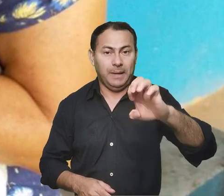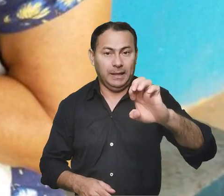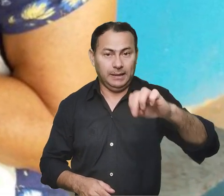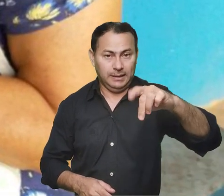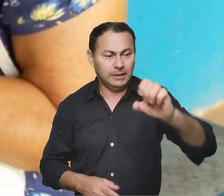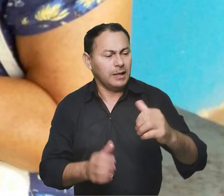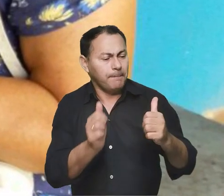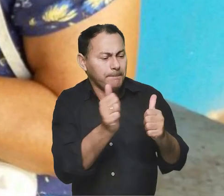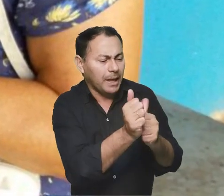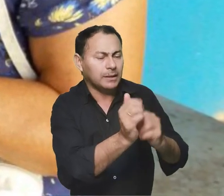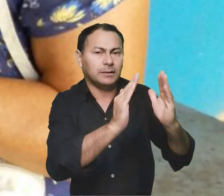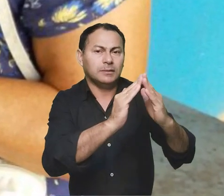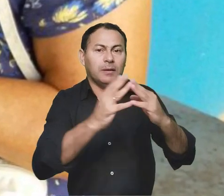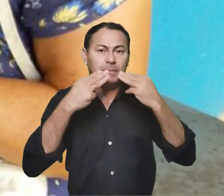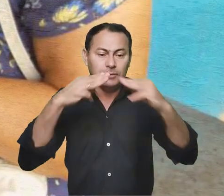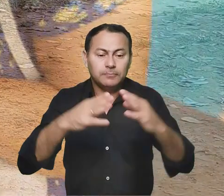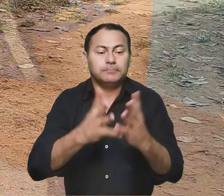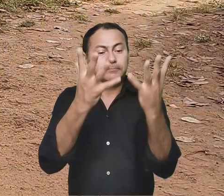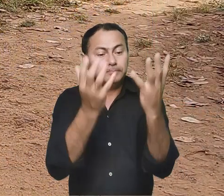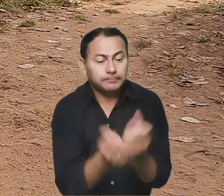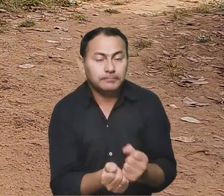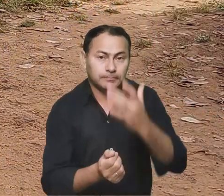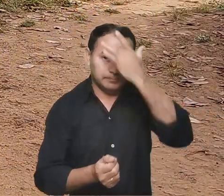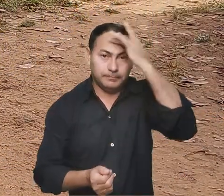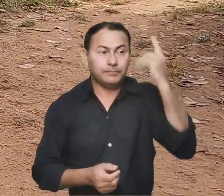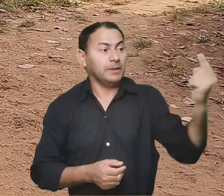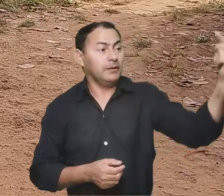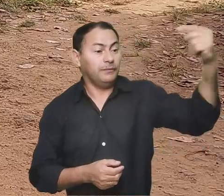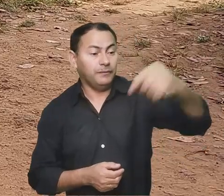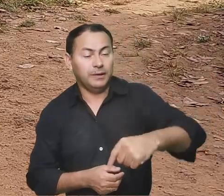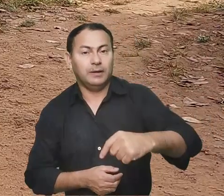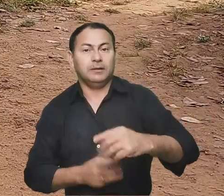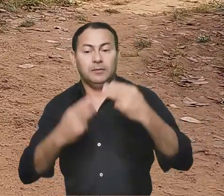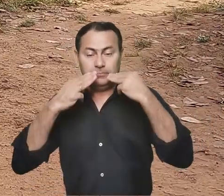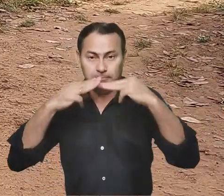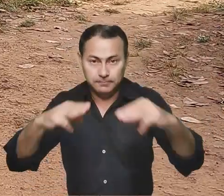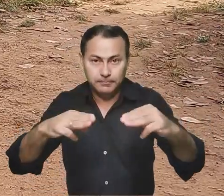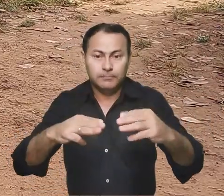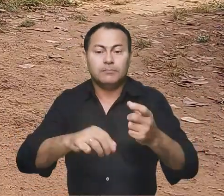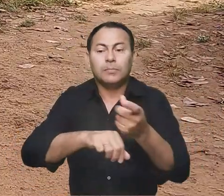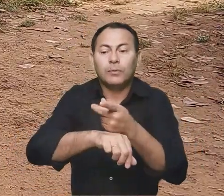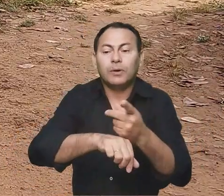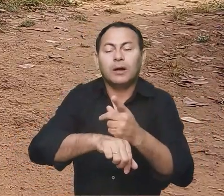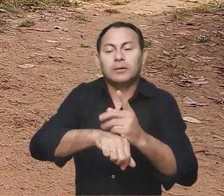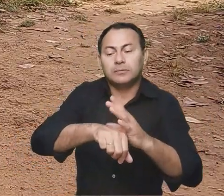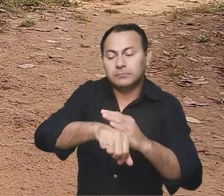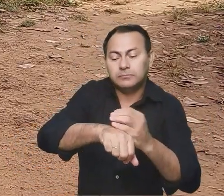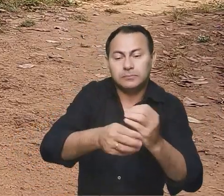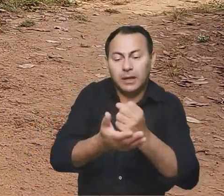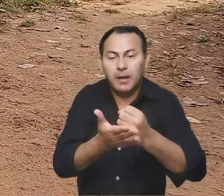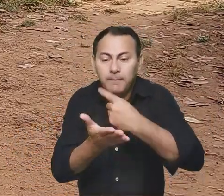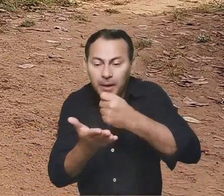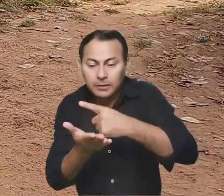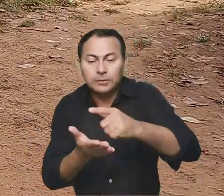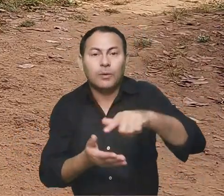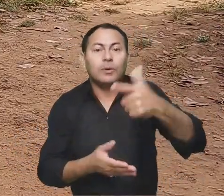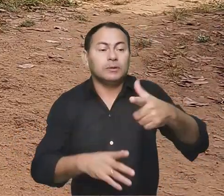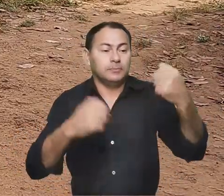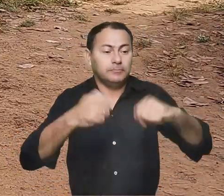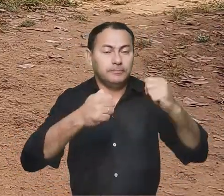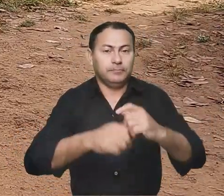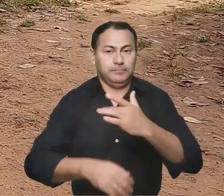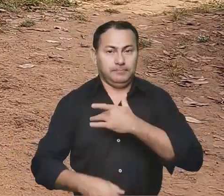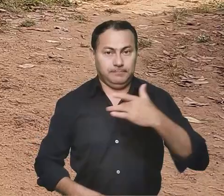que é vizinho à missão. Além disso, atendiam pessoas que vinham até a missão procurar curativos e outras